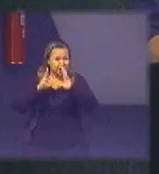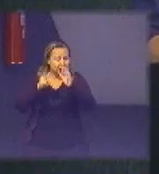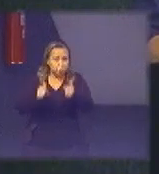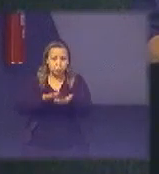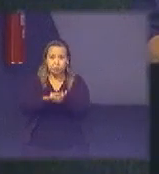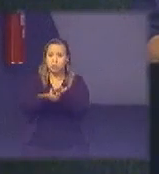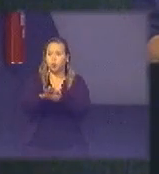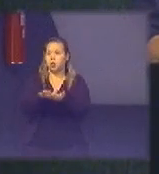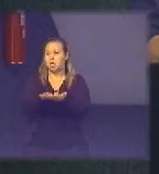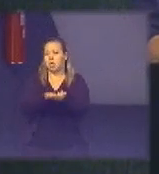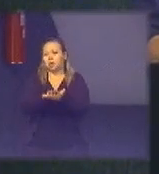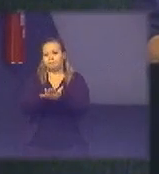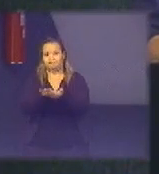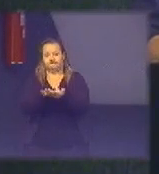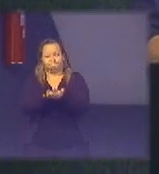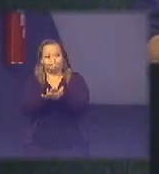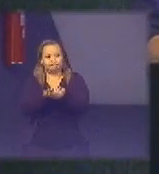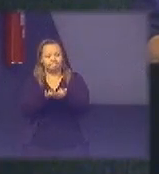é nada